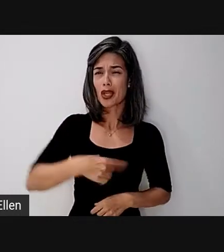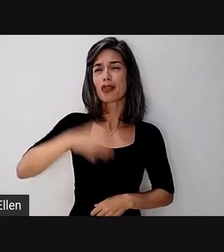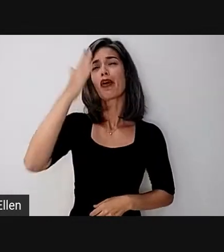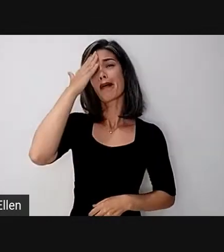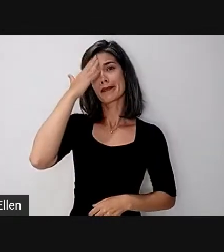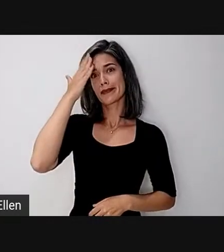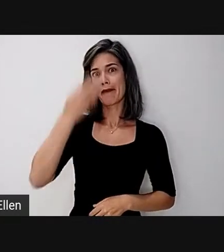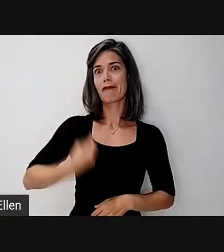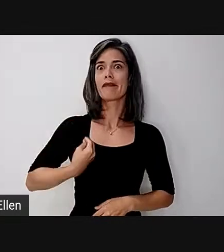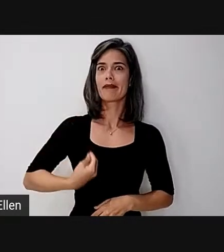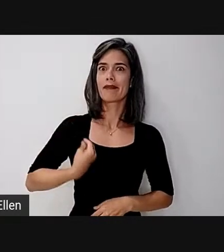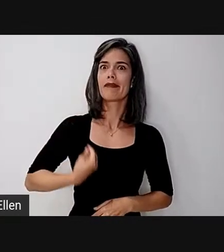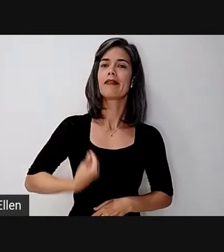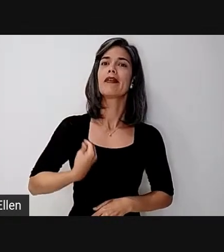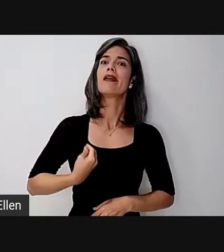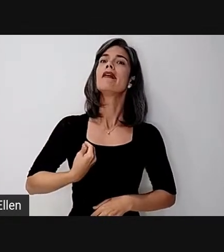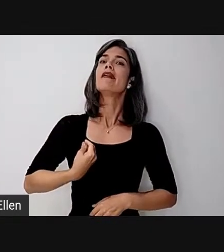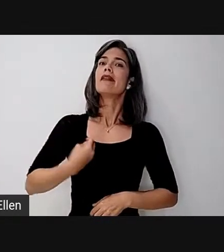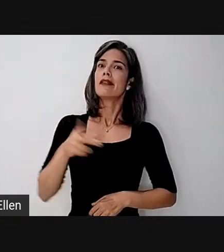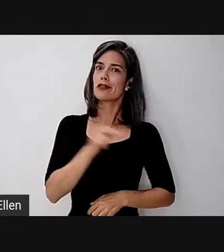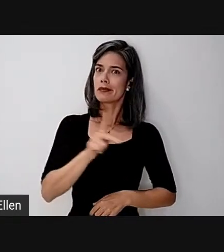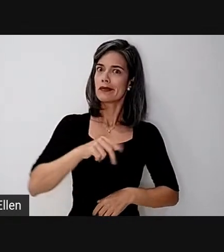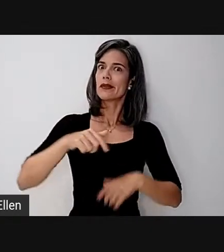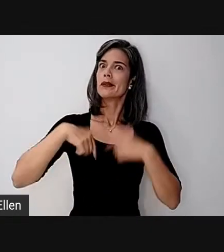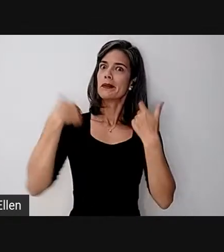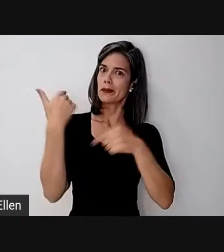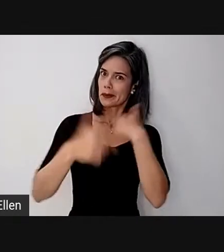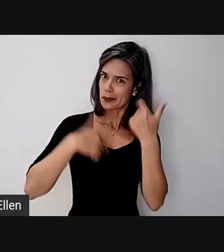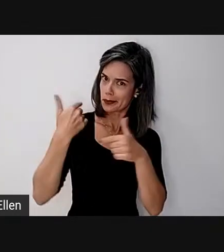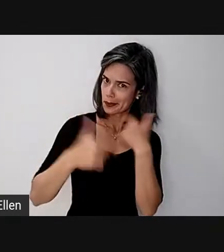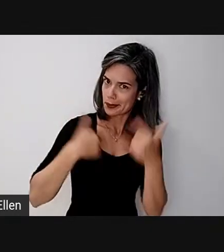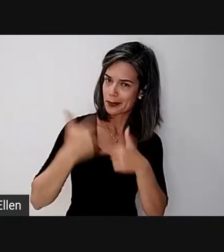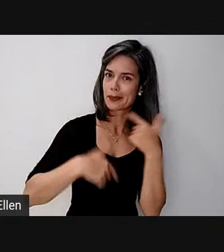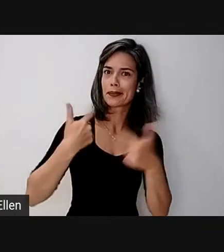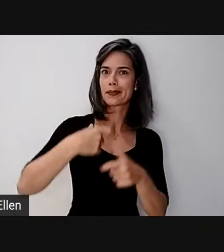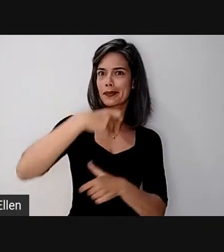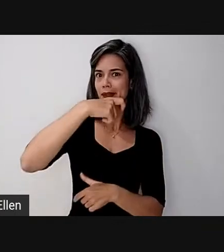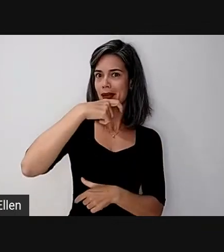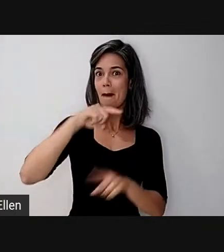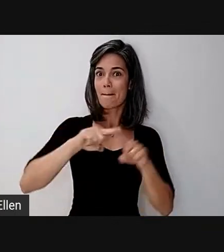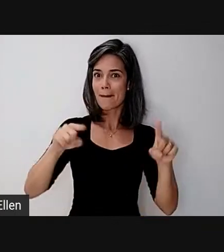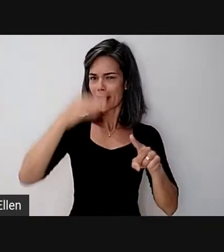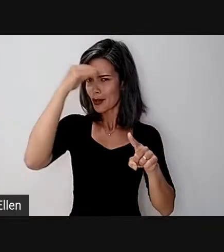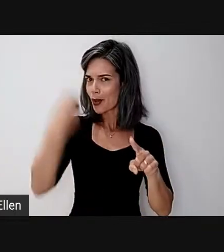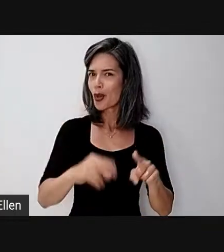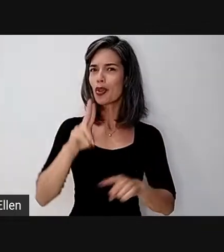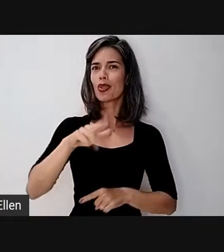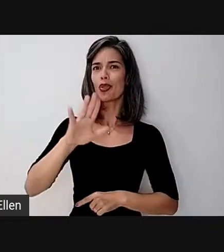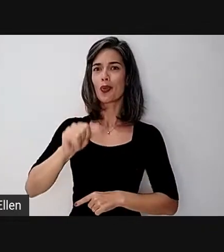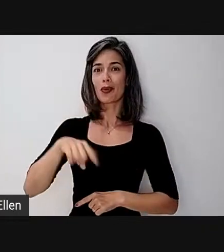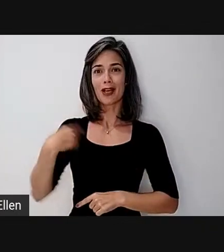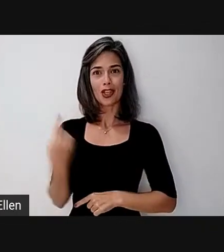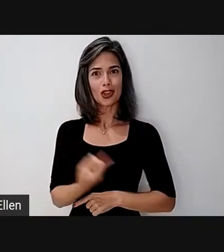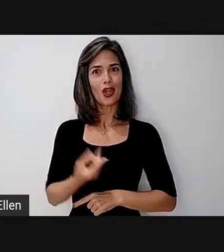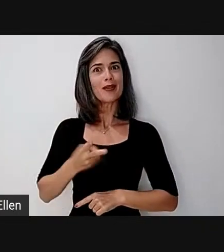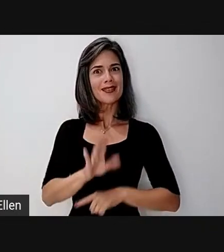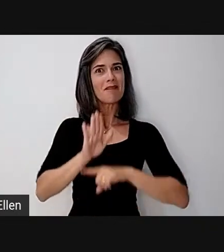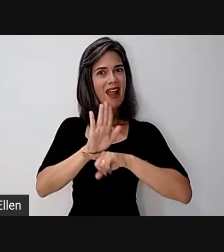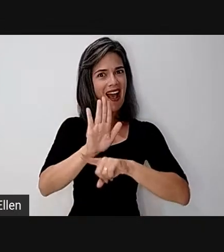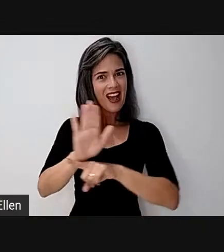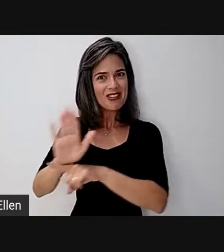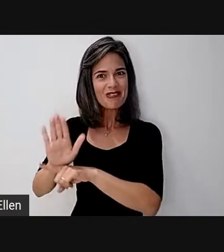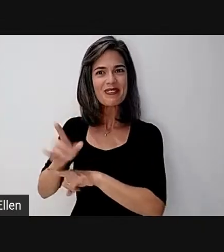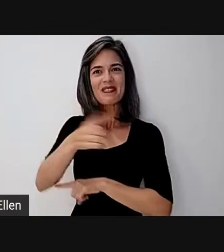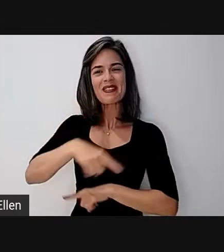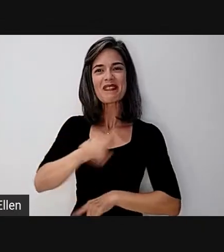ajutada, e por isso não desanimem. Estaremos à disposição para auxiliar durante todo o percurso para que vocês concluam os